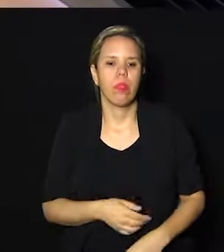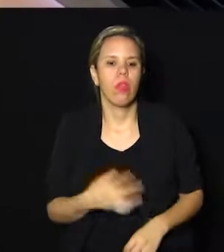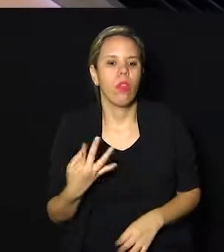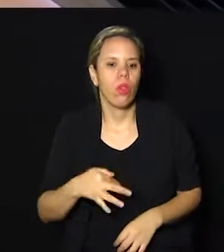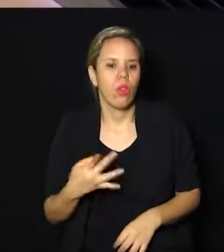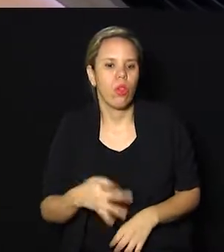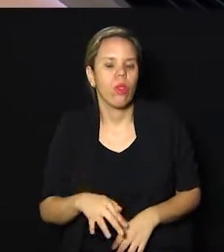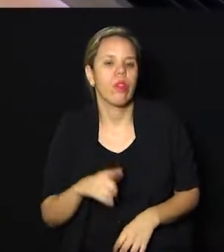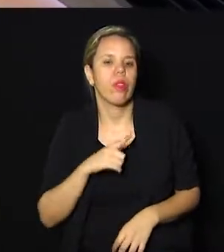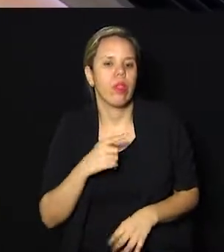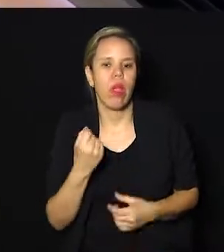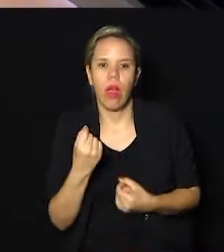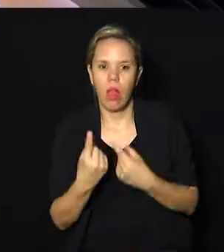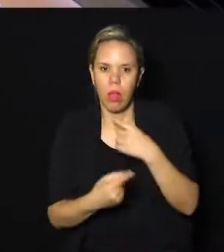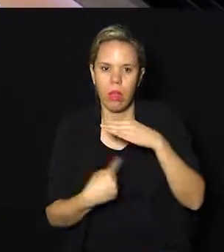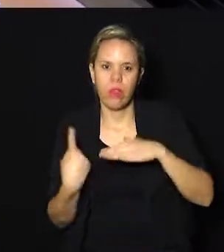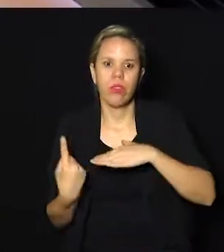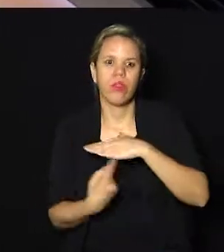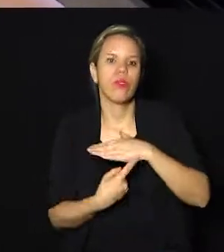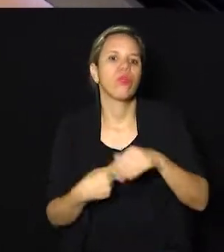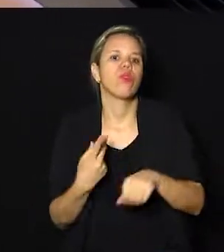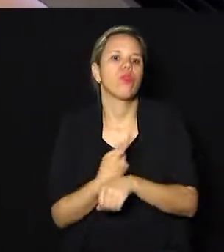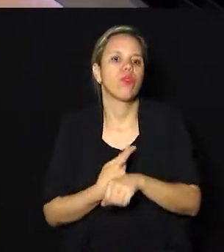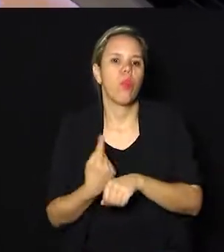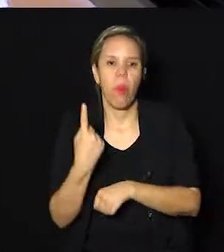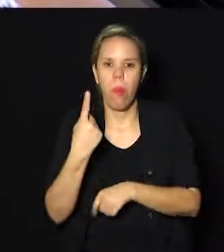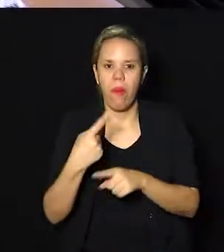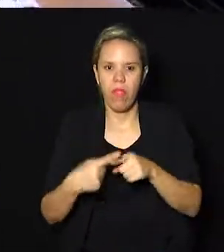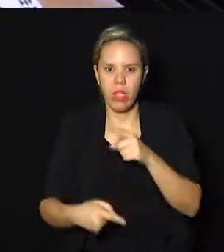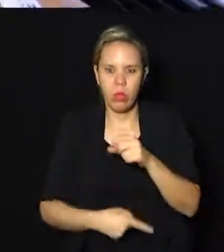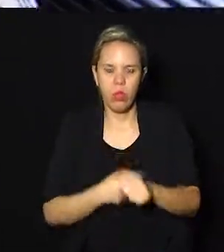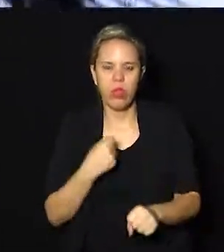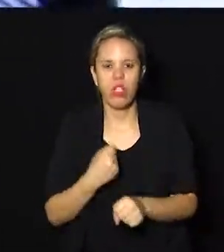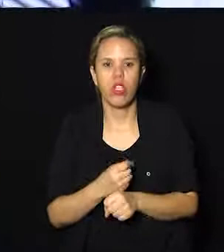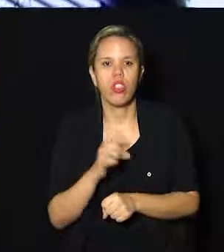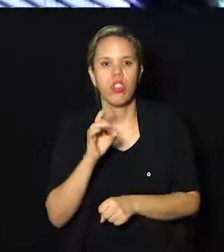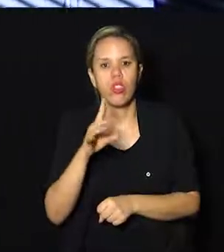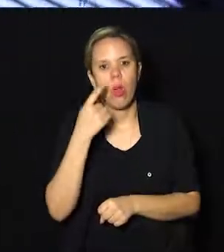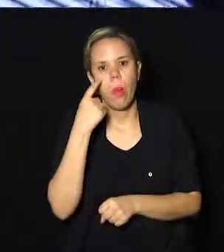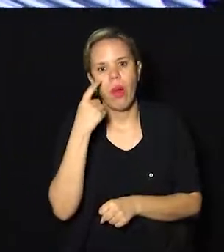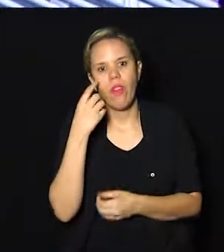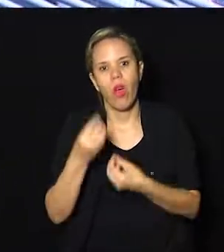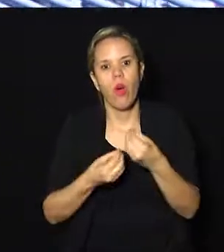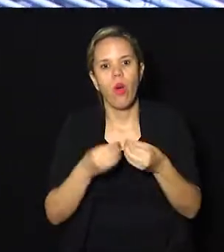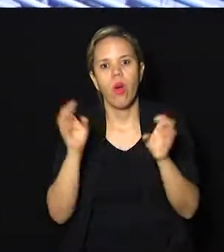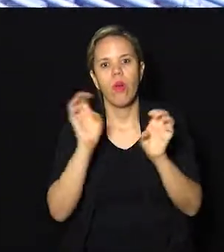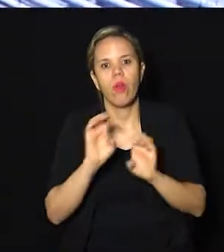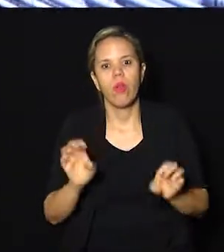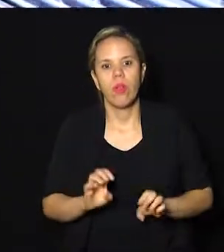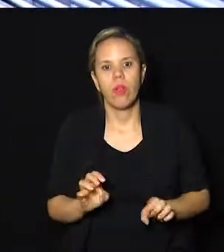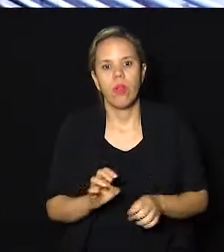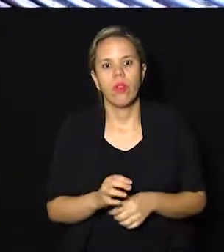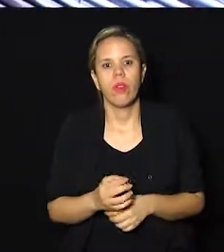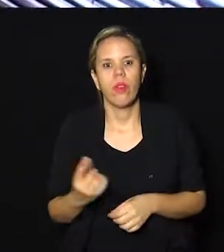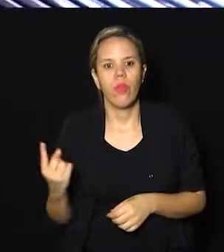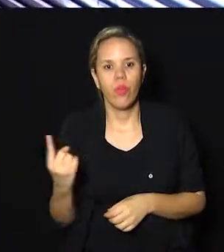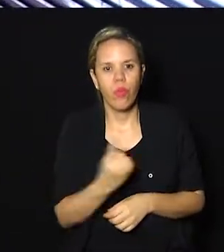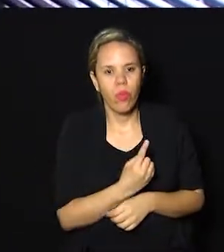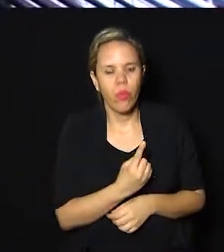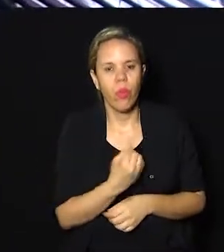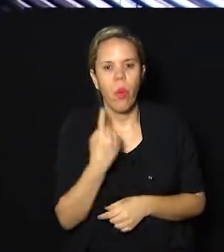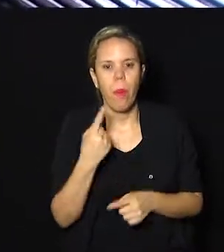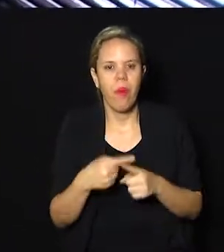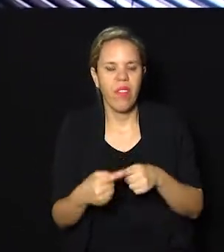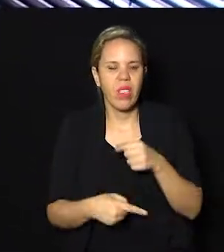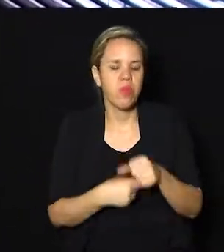dor, mas eu tenho alguns clientes que me procuram uma vez por ano só para ver como é que está a estrutura. Eles vêm uma